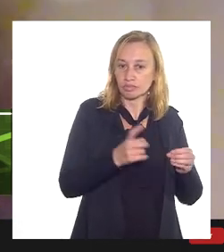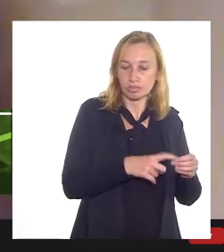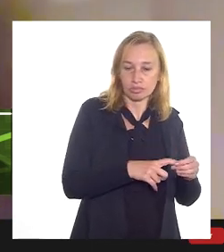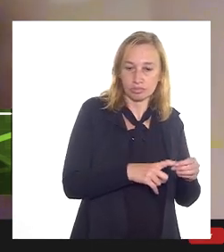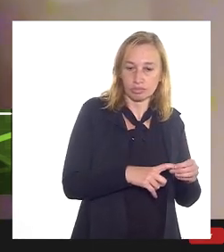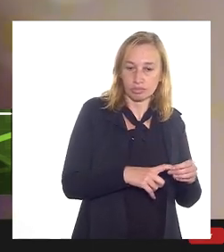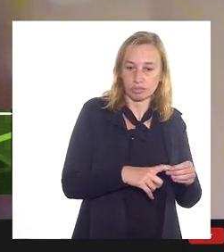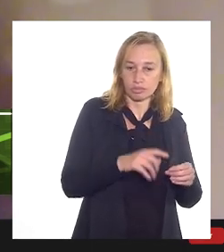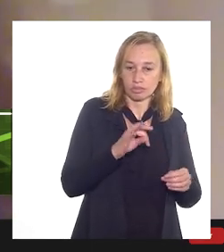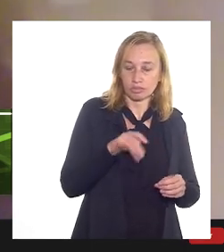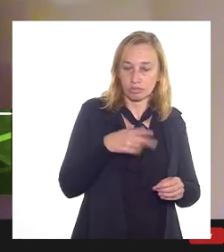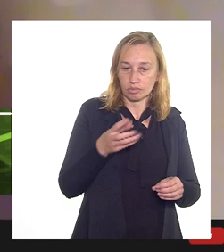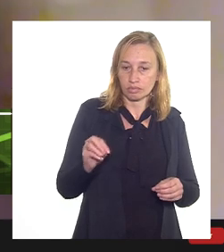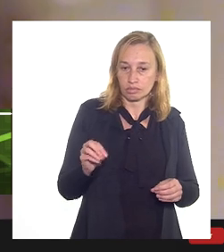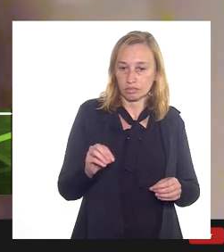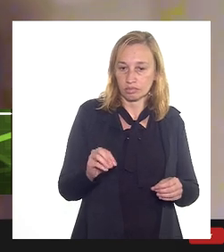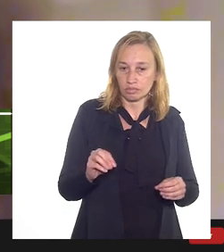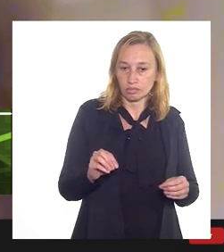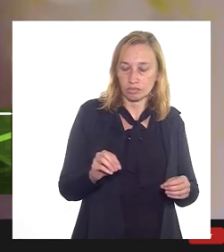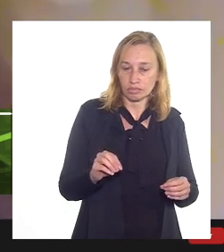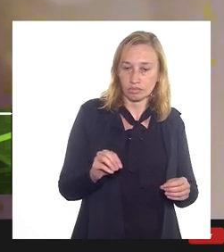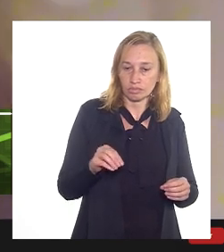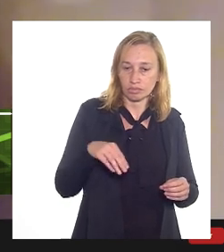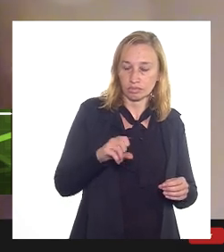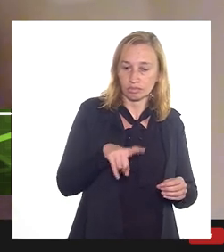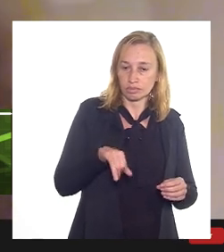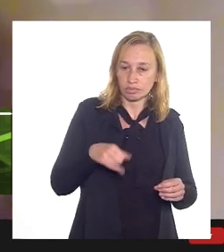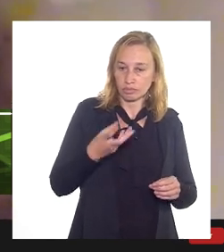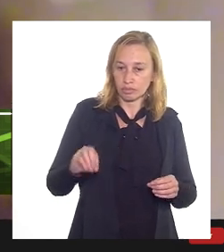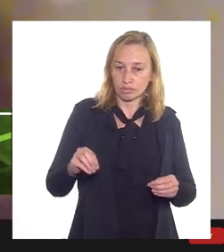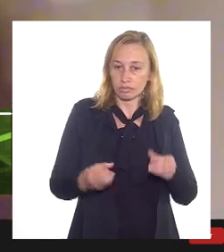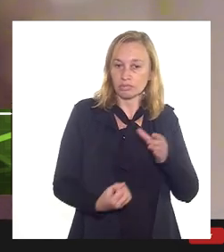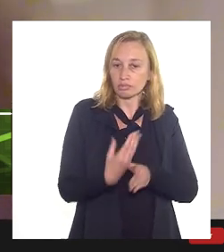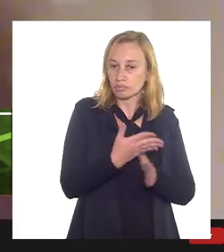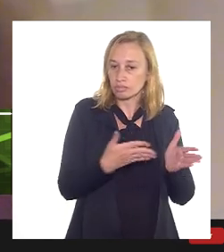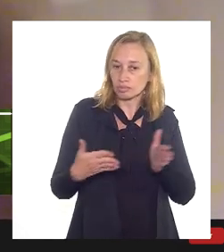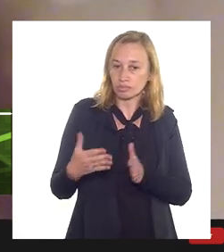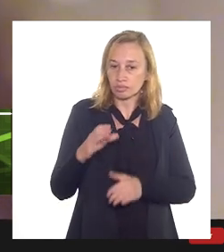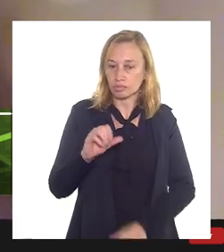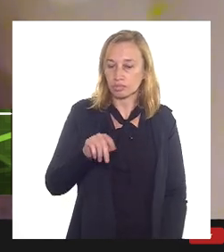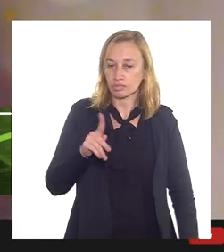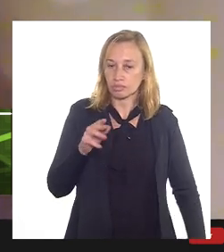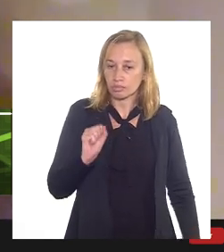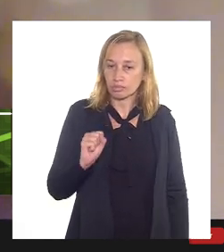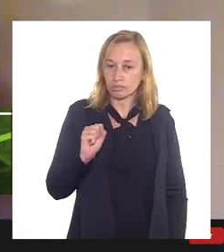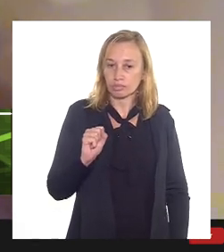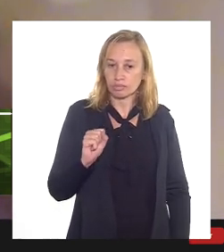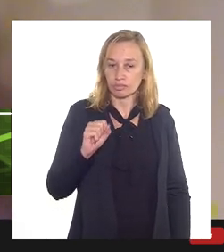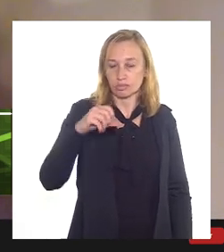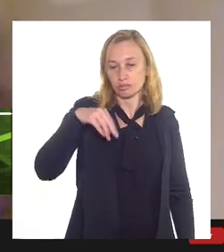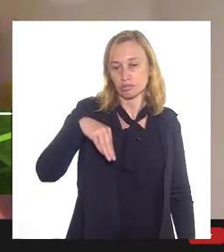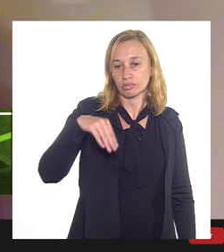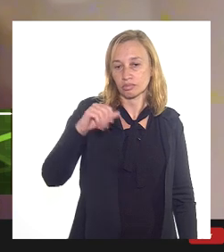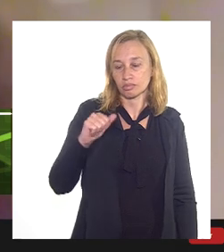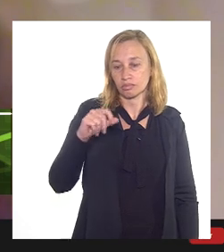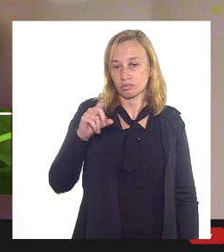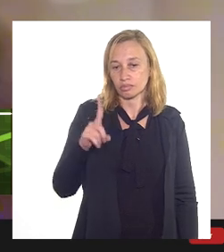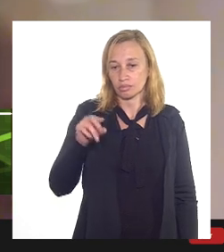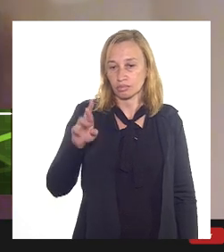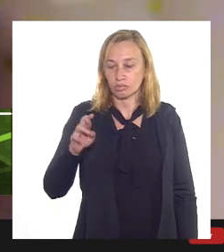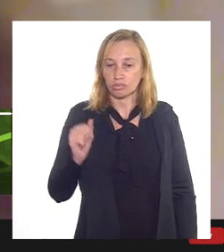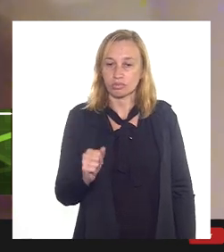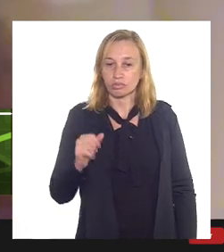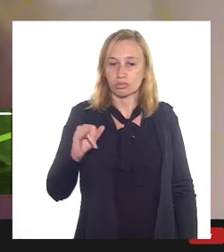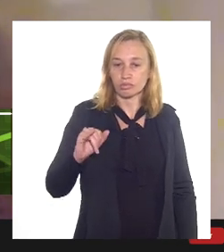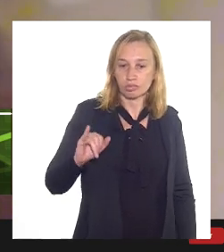a otimização, maximização da produção dos campos maduros, especialmente, para poder aproveitar esse